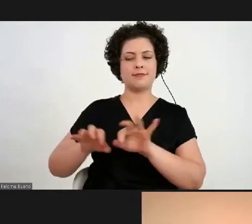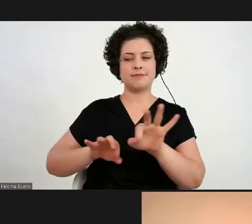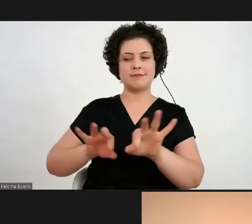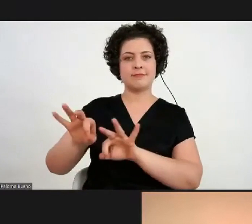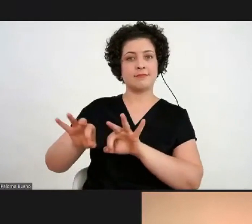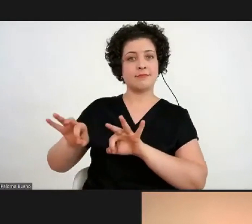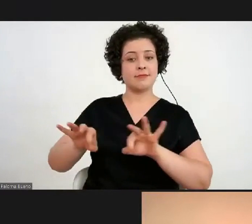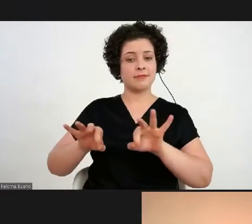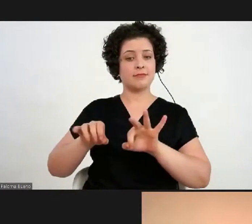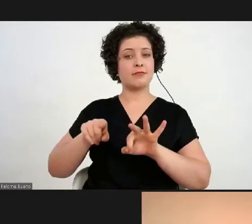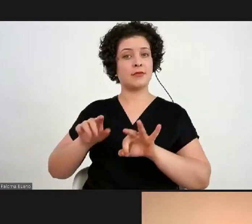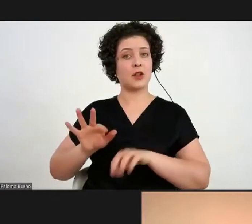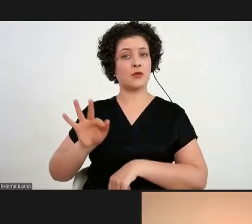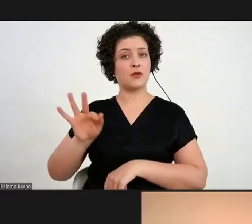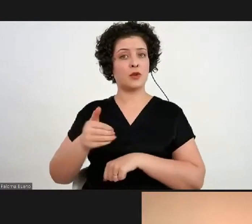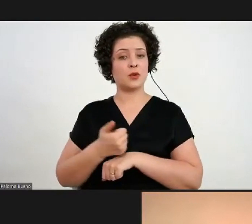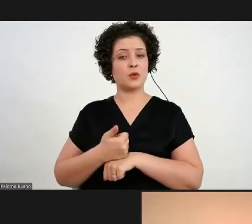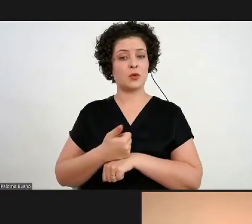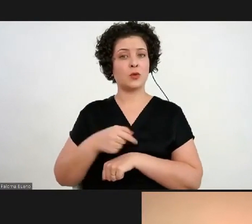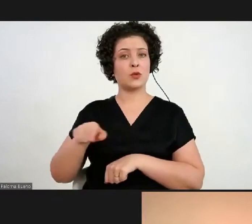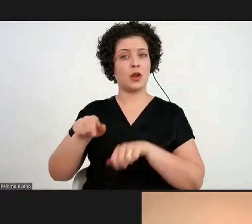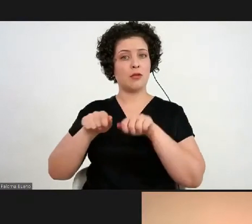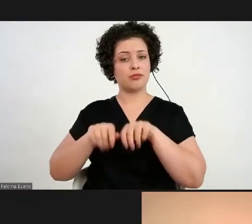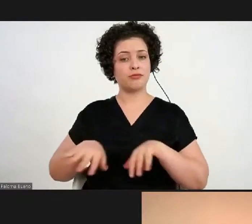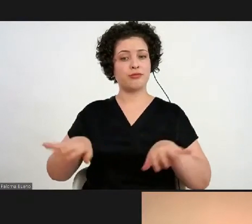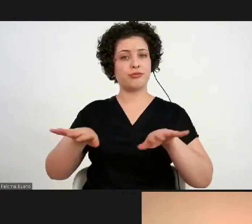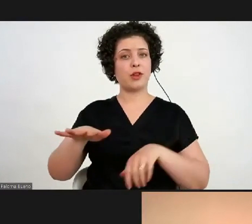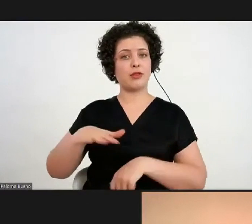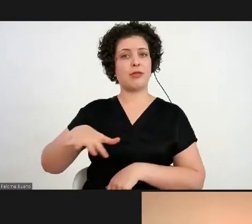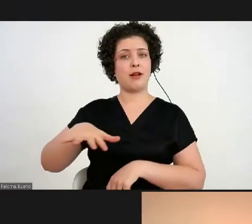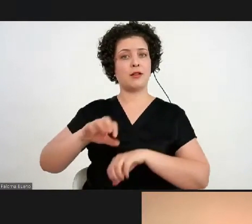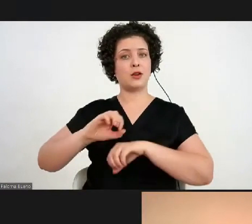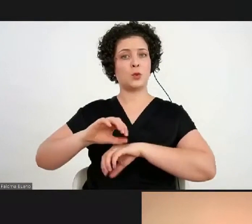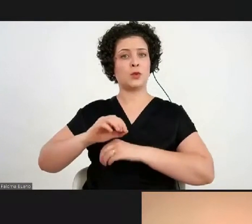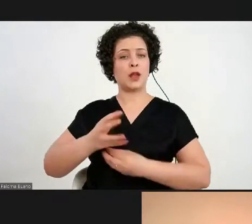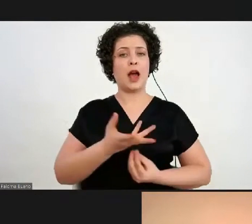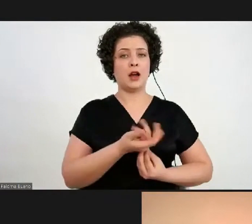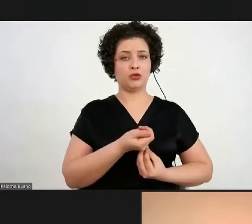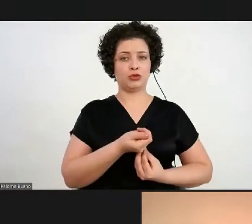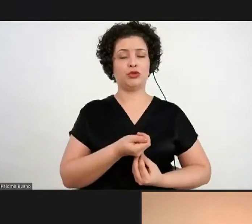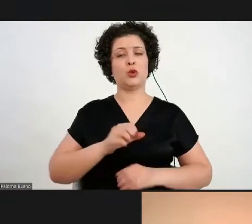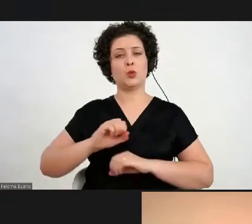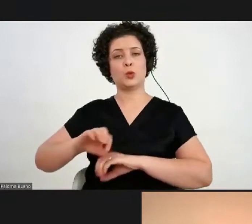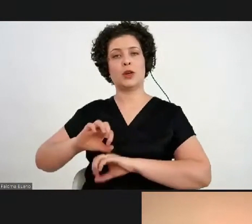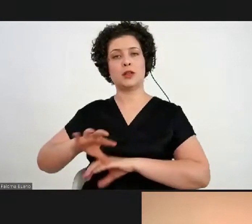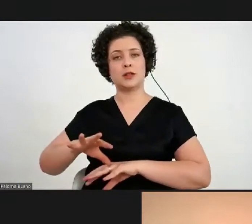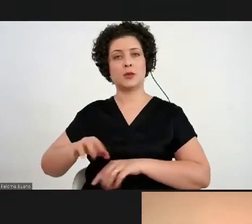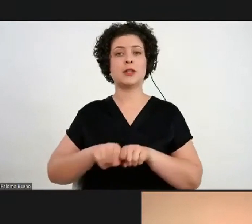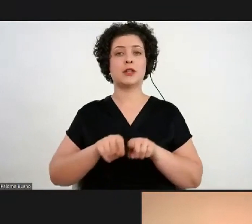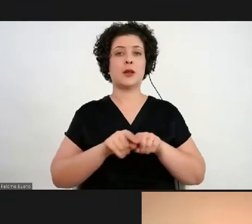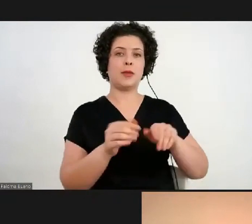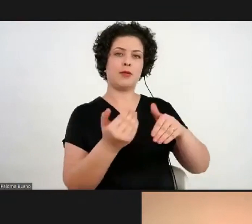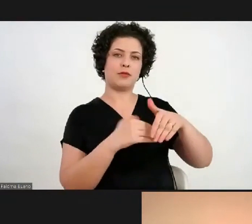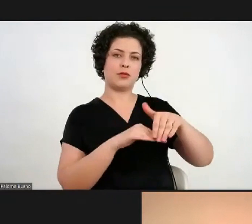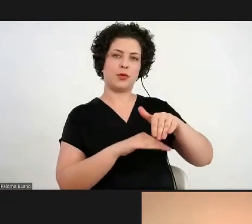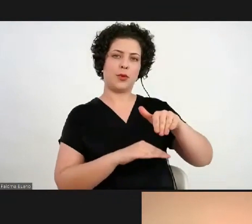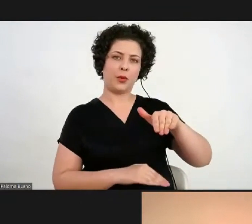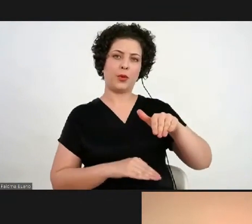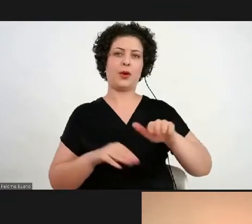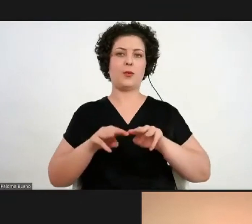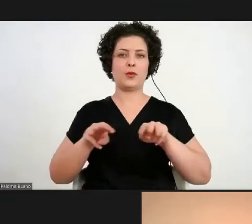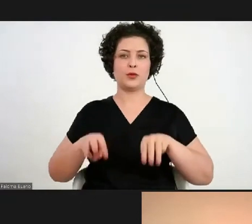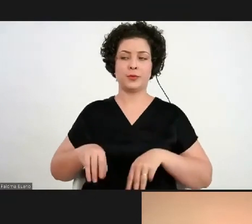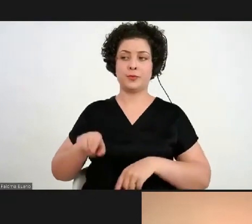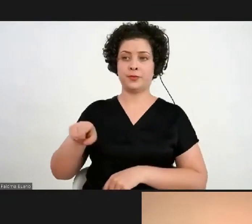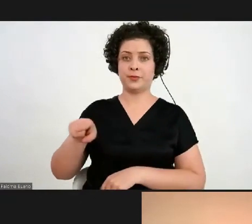para serem disseminadores da educação, da arte e educação e do acervo do museu também. Desse grupo